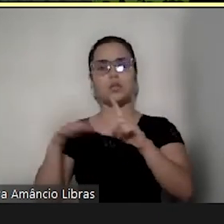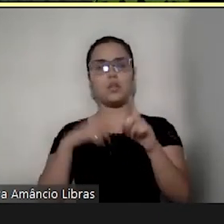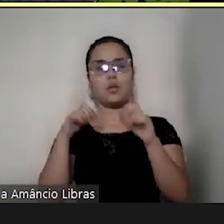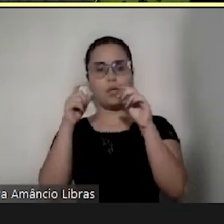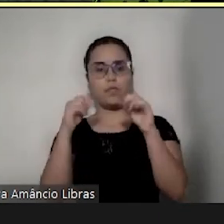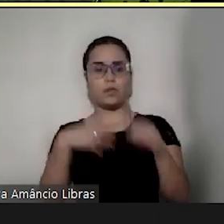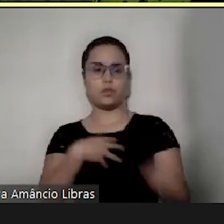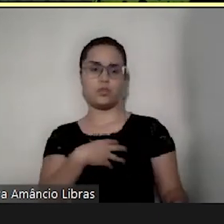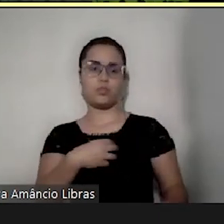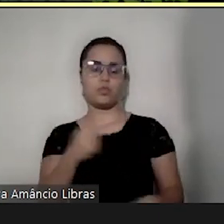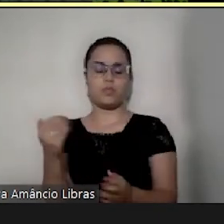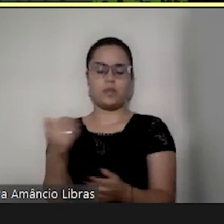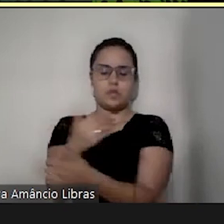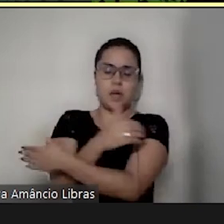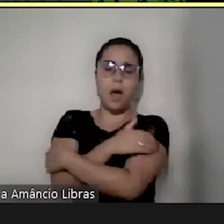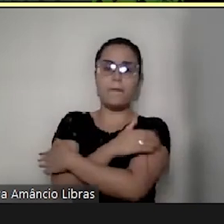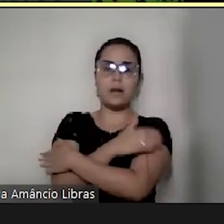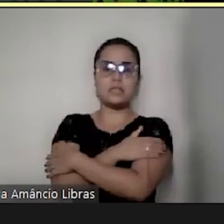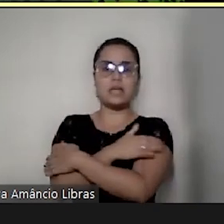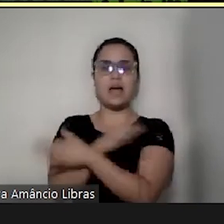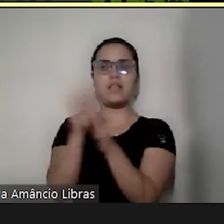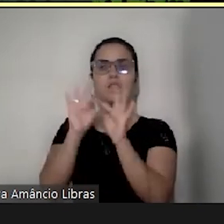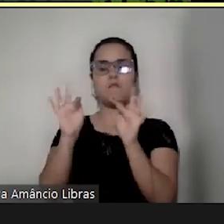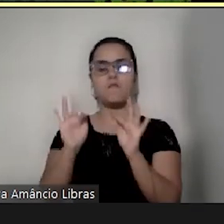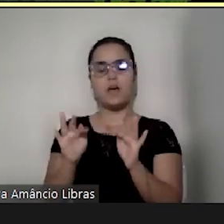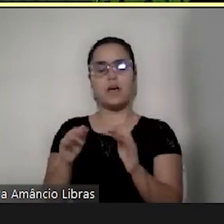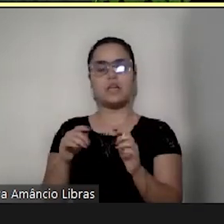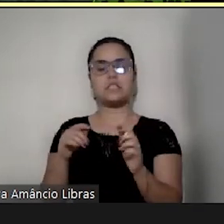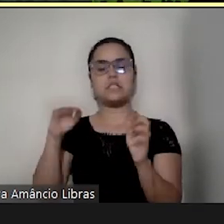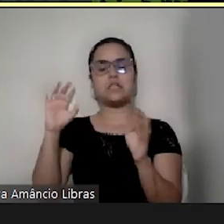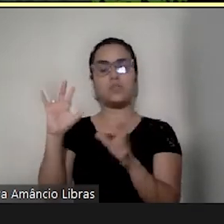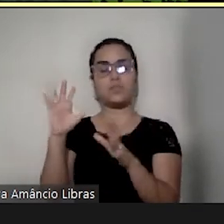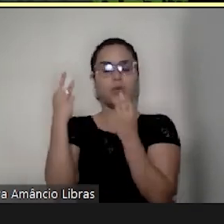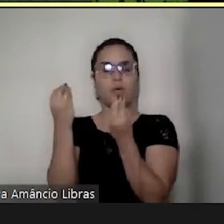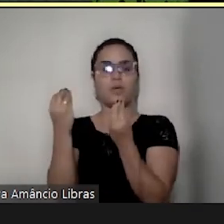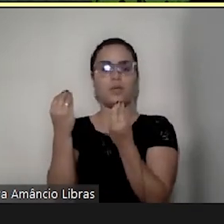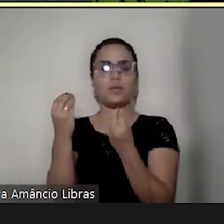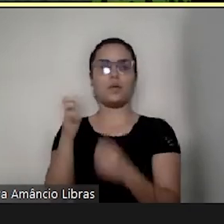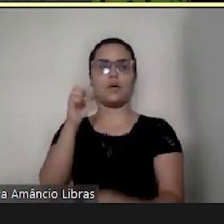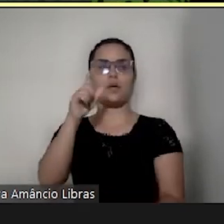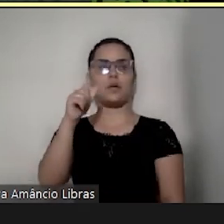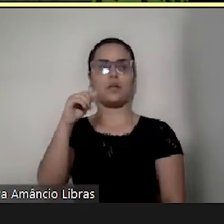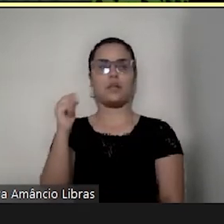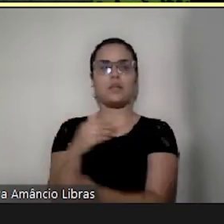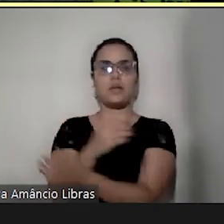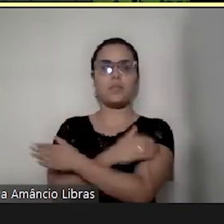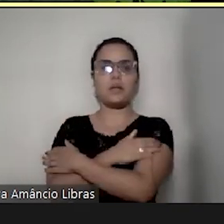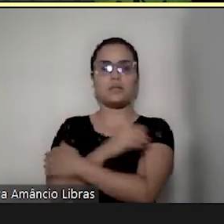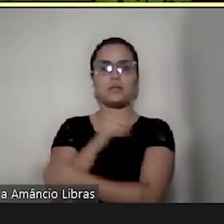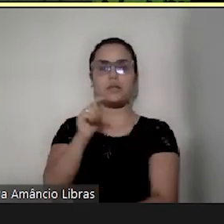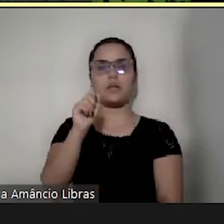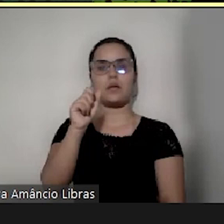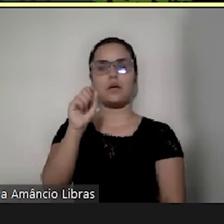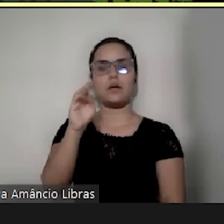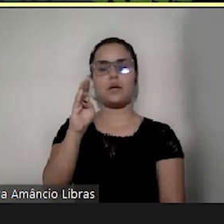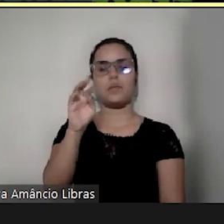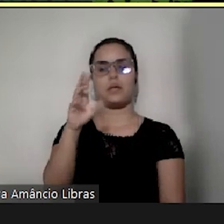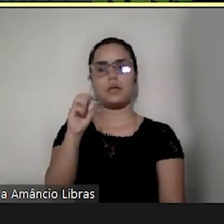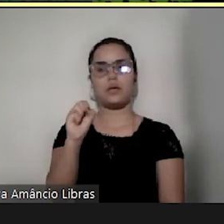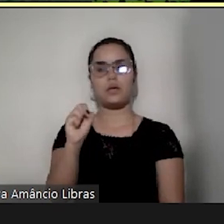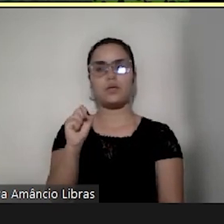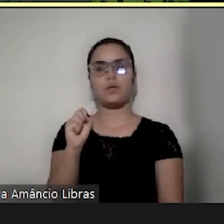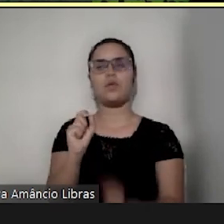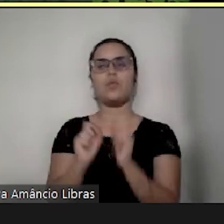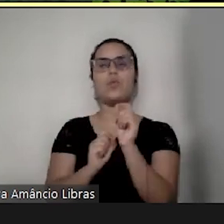se abraçando numa festinha de aniversário, a Elisa abraçando o Gabriel, e tá escrito o seguinte, o que o